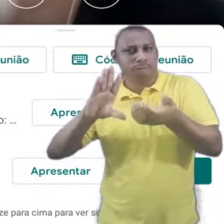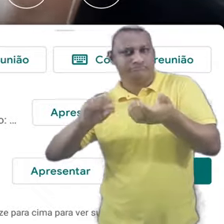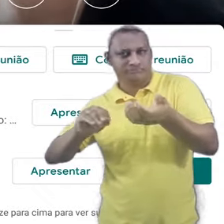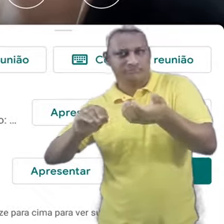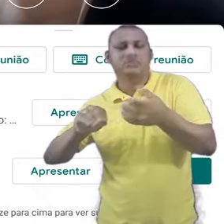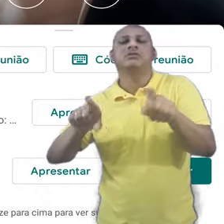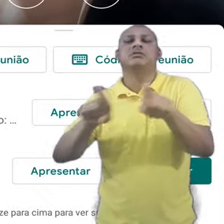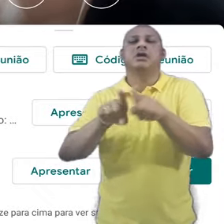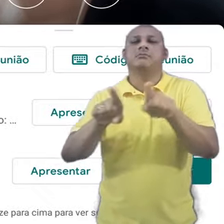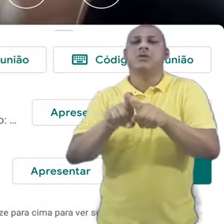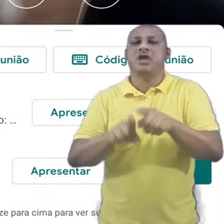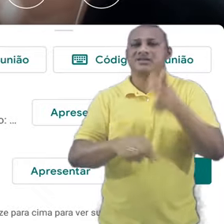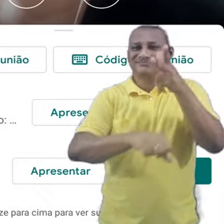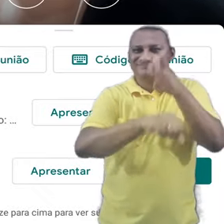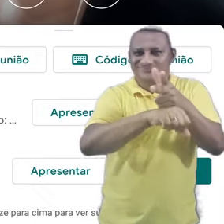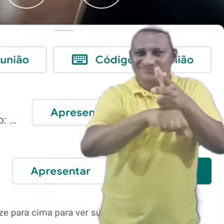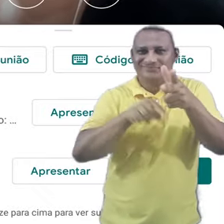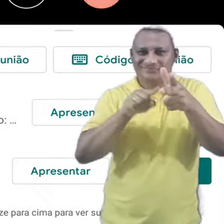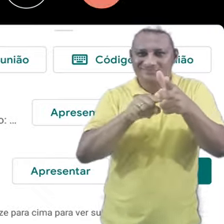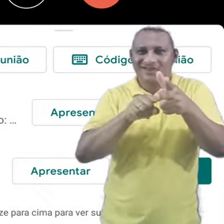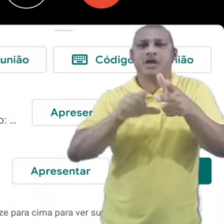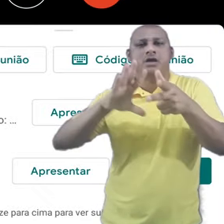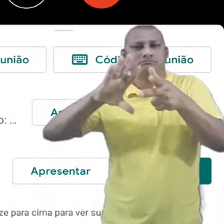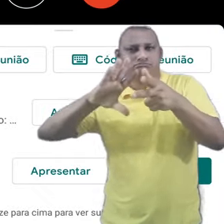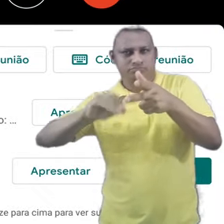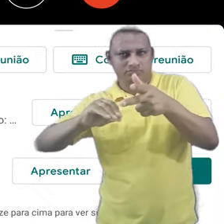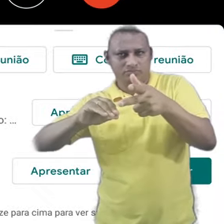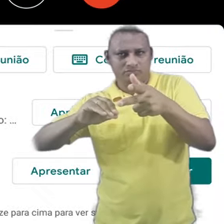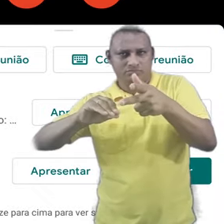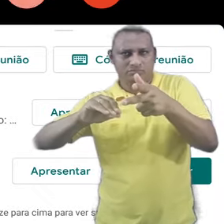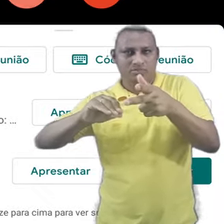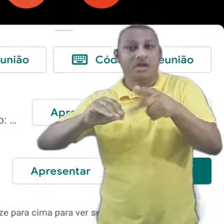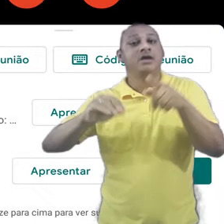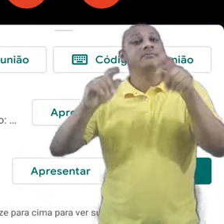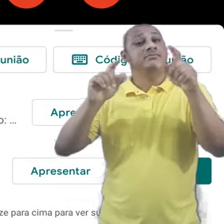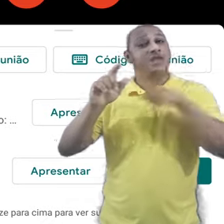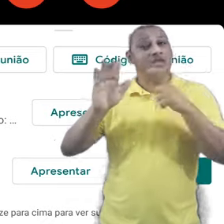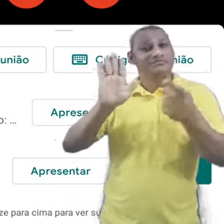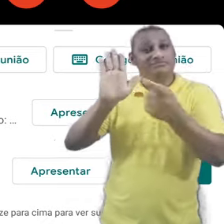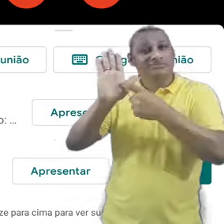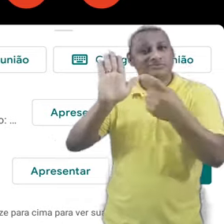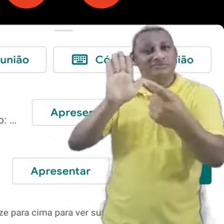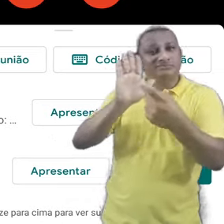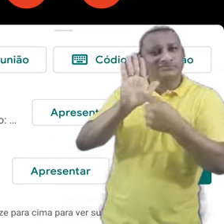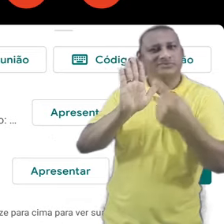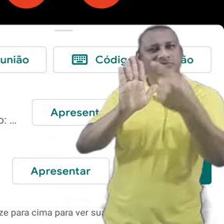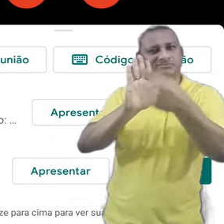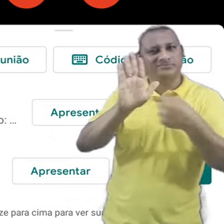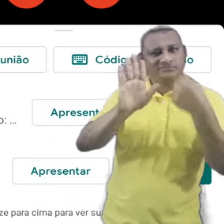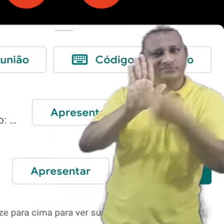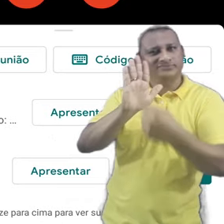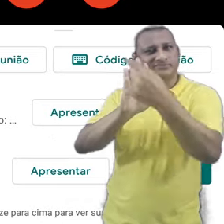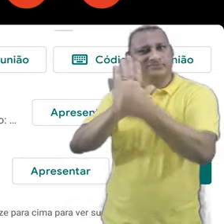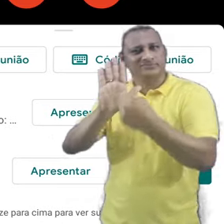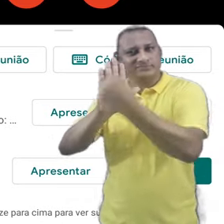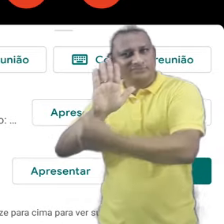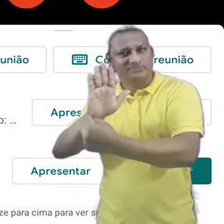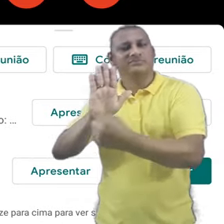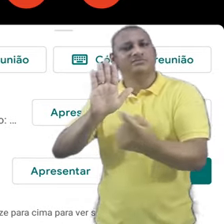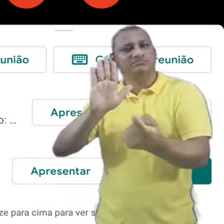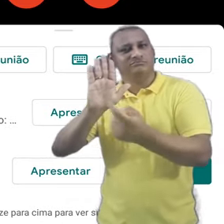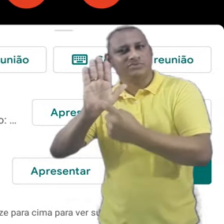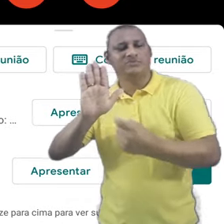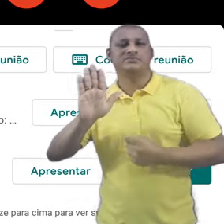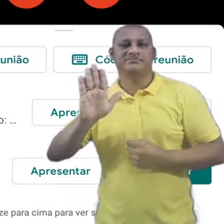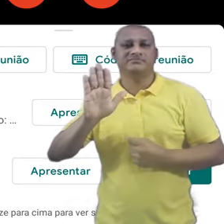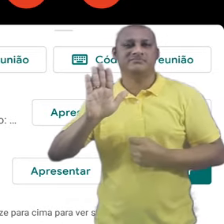desligados. Para isso, clique nos ícones correspondentes na parte inferior da sua visualização no Google